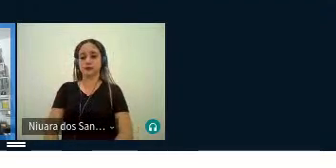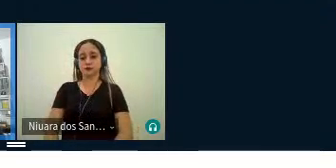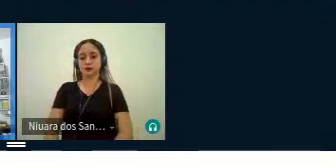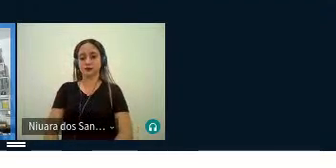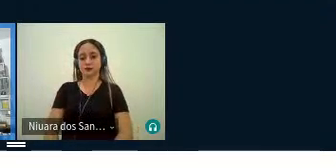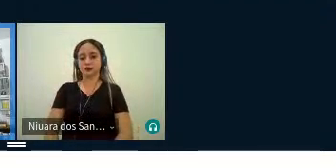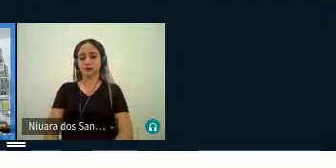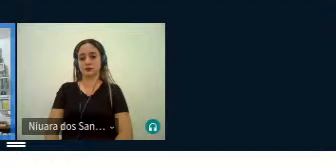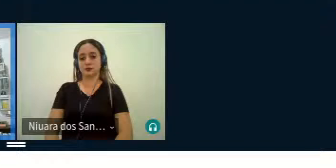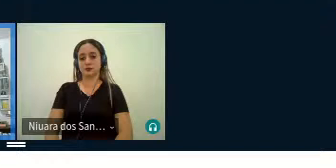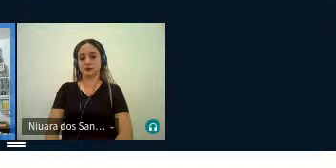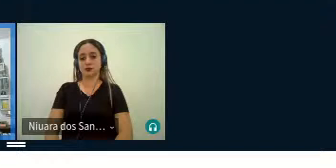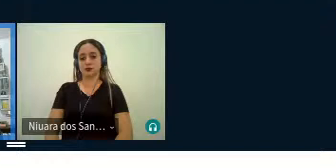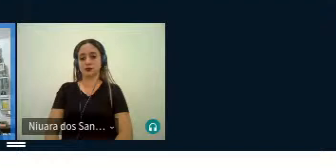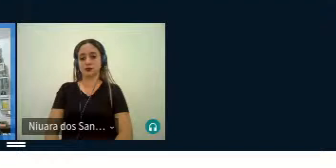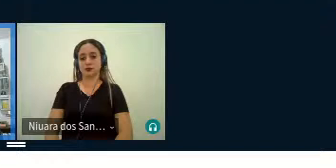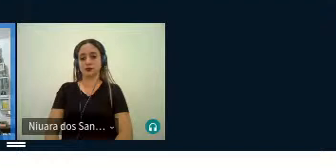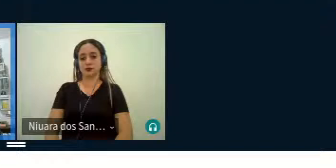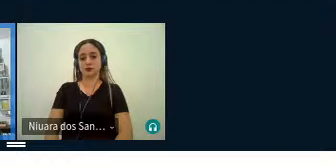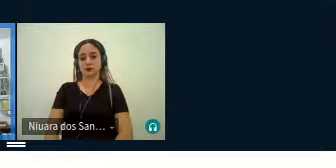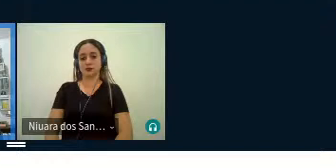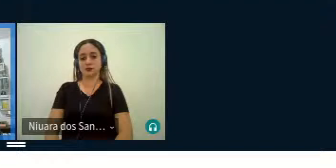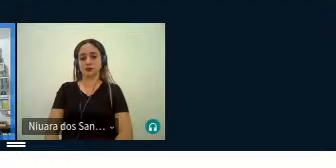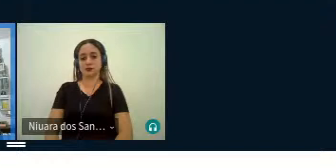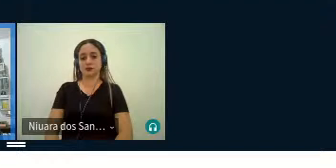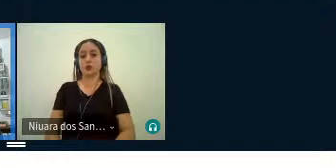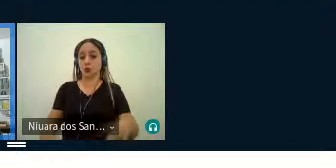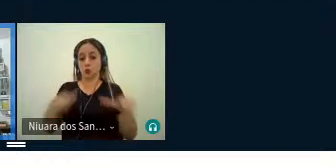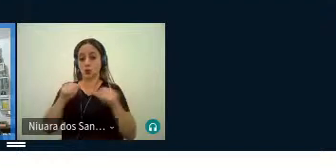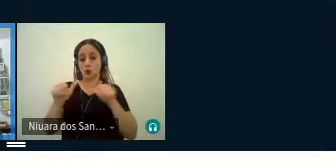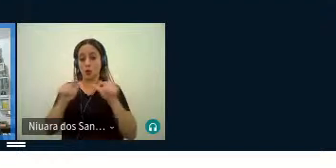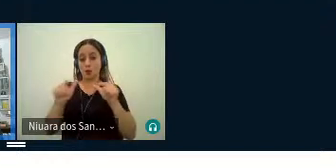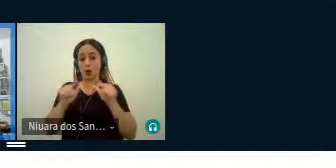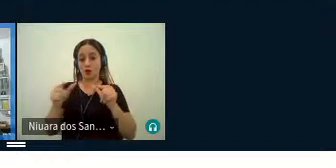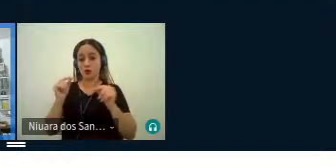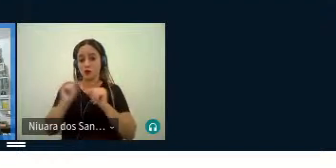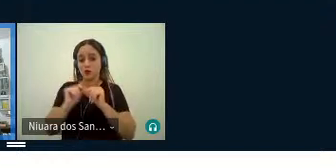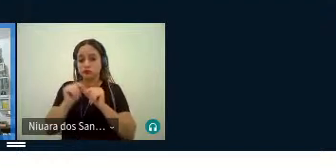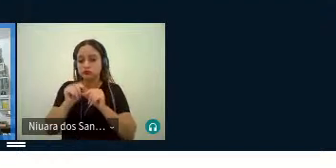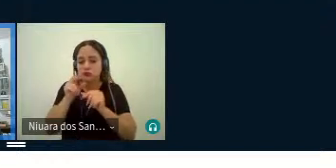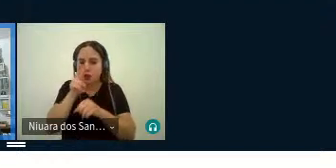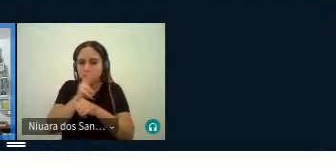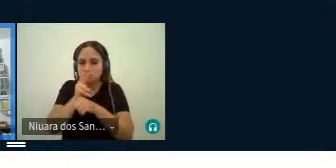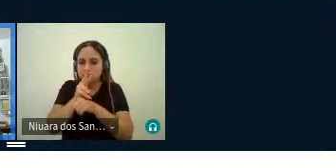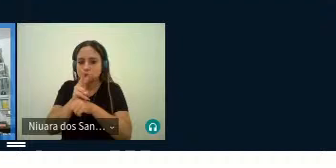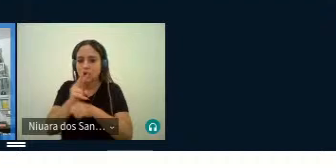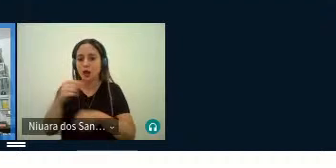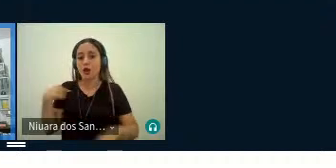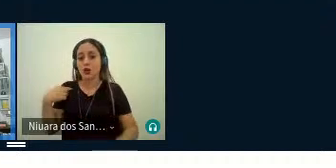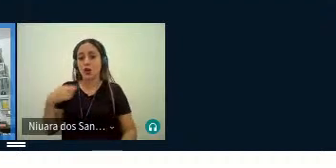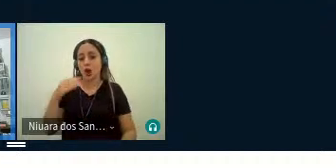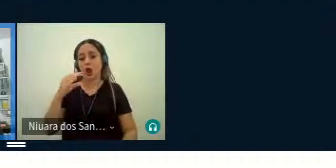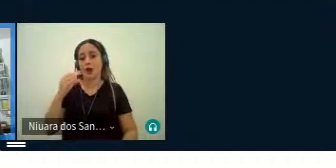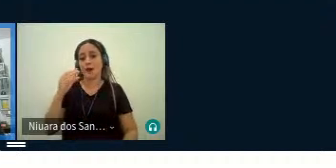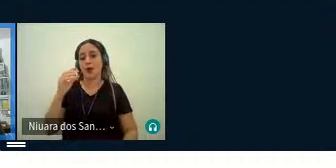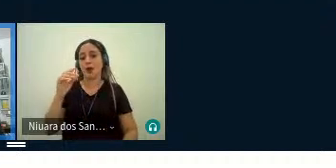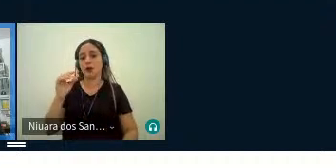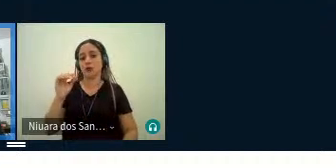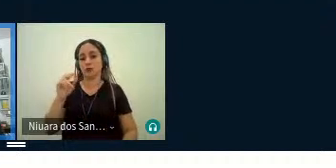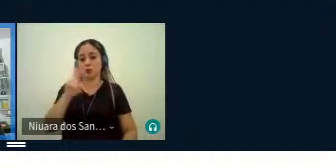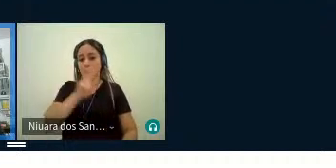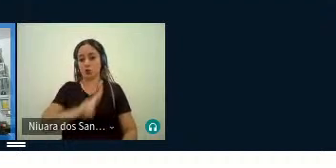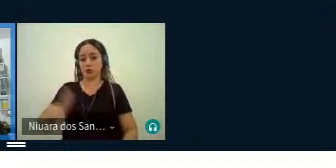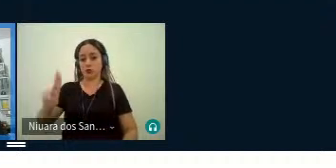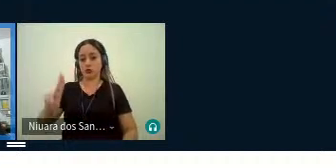E esse trabalho, ele foi supervisionado pela Universidade de Kagoshima, que fica